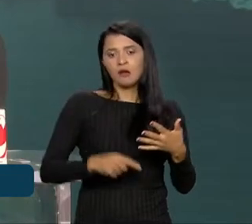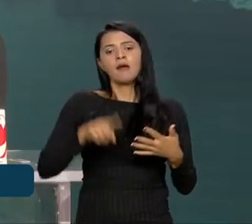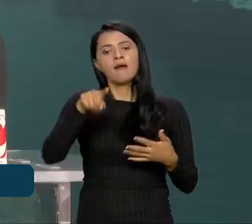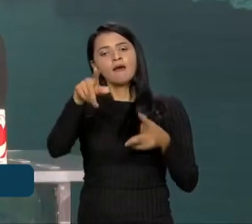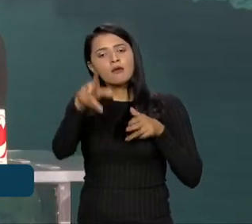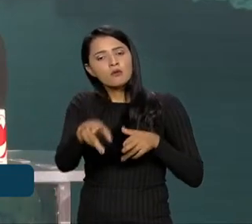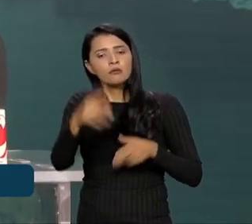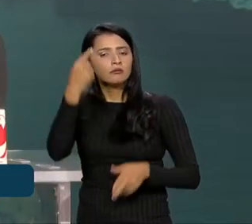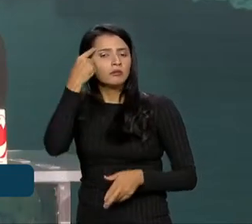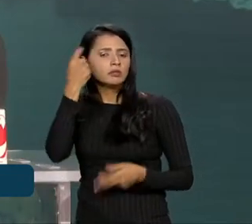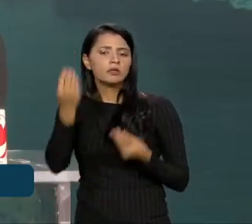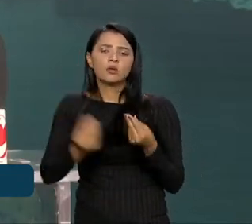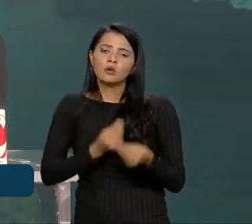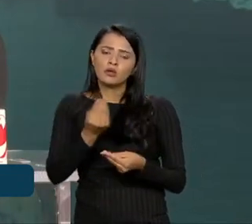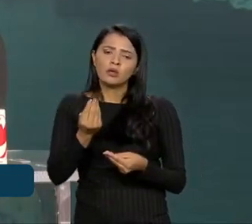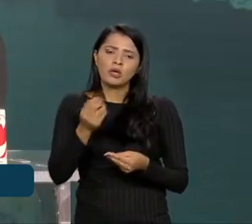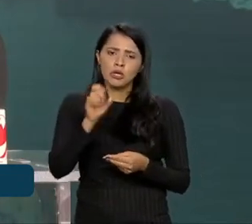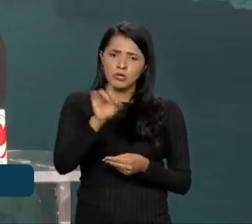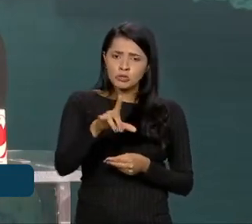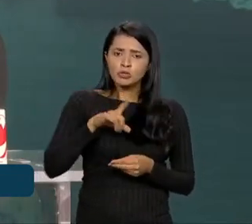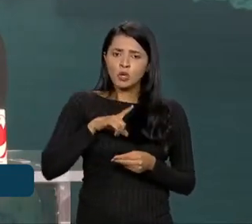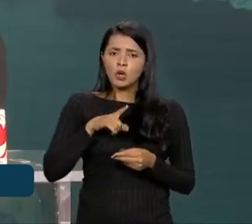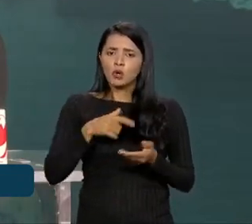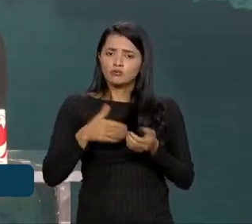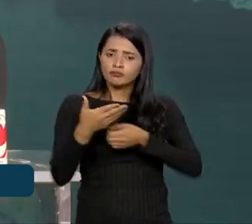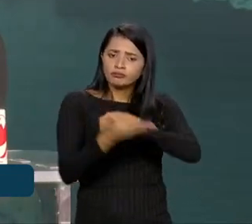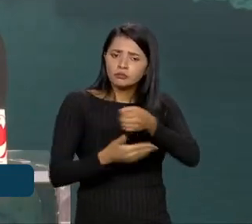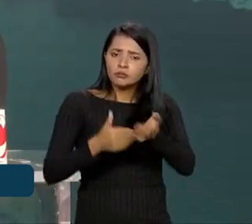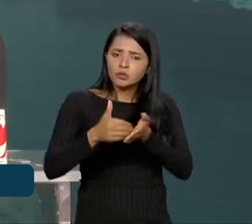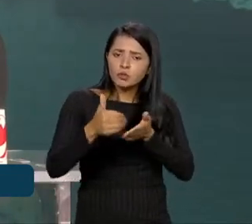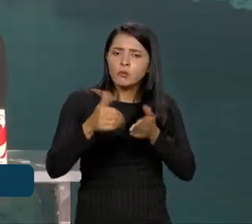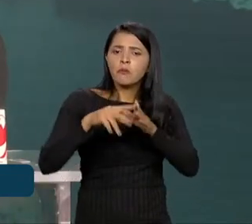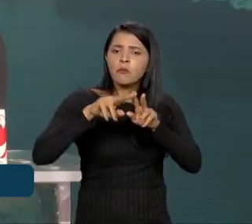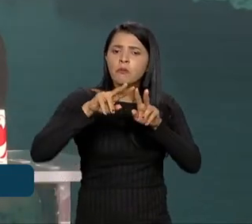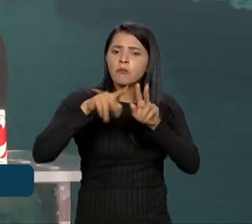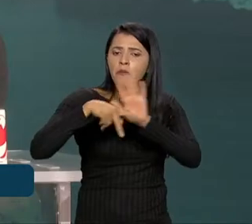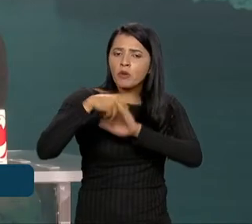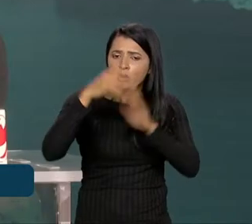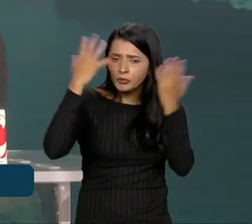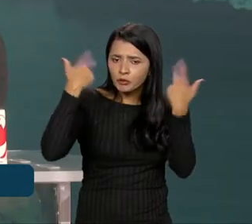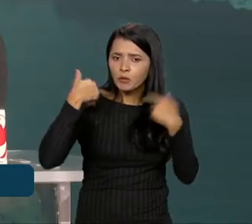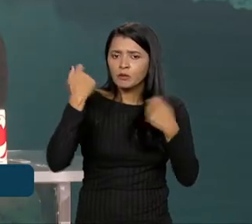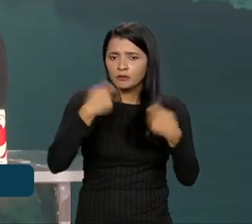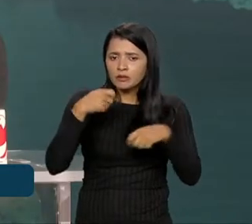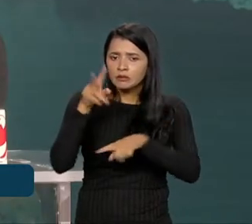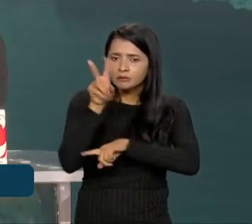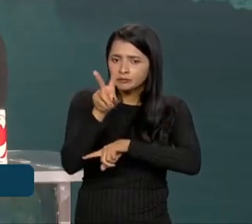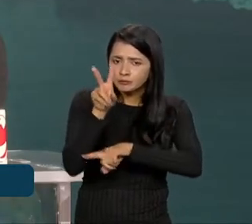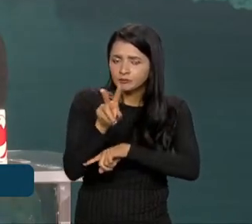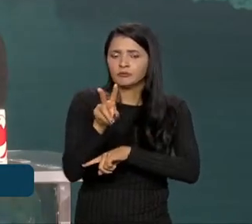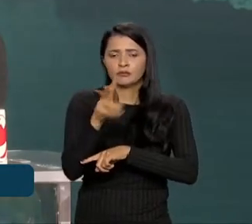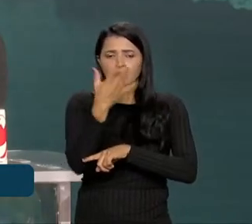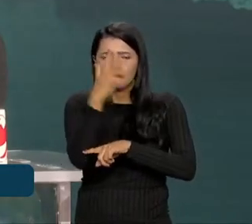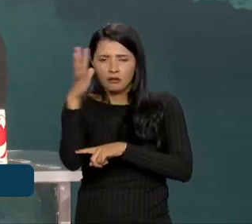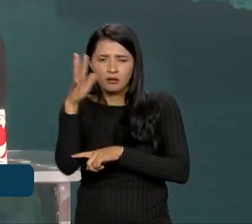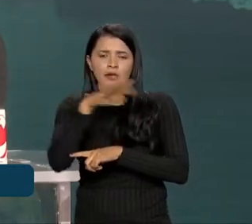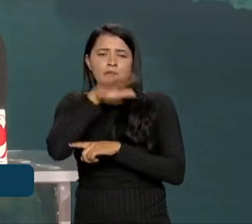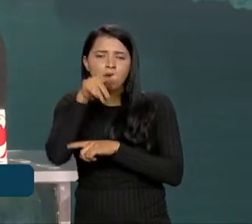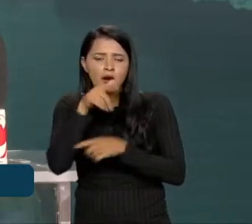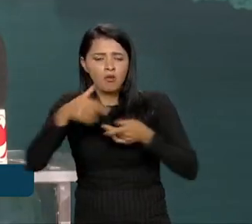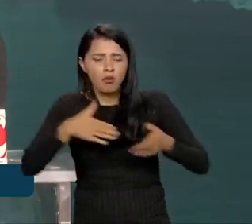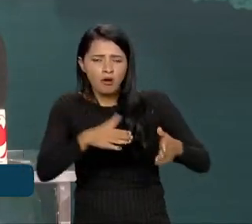pensar também, não só a partir dos recursos naturais que precisam ser protegidos, mas também